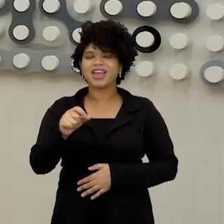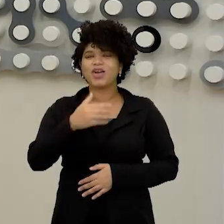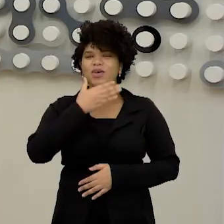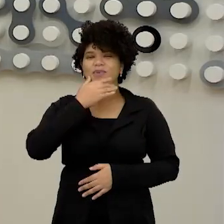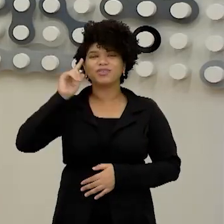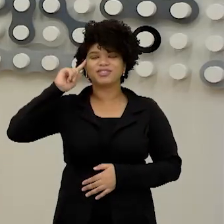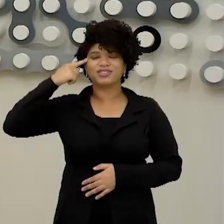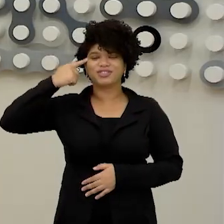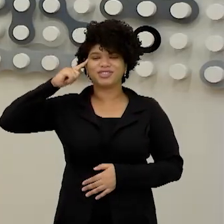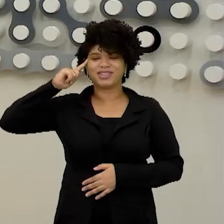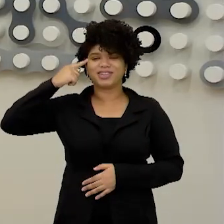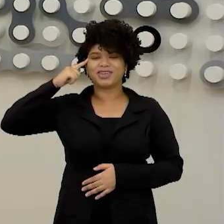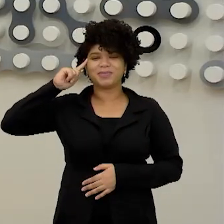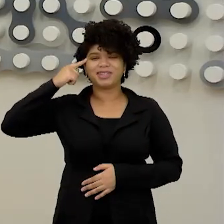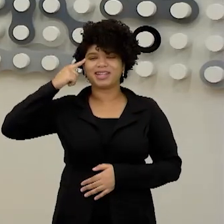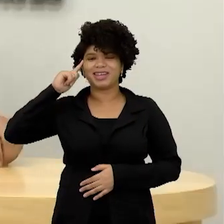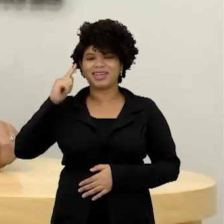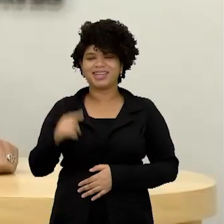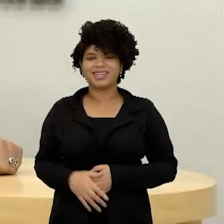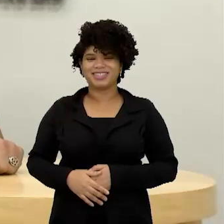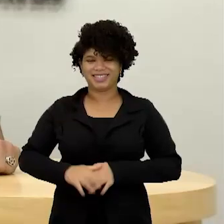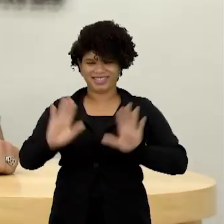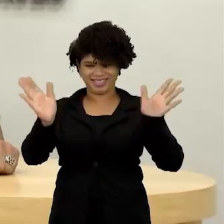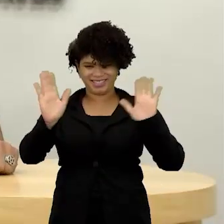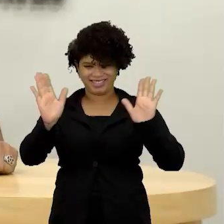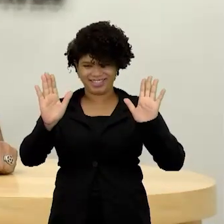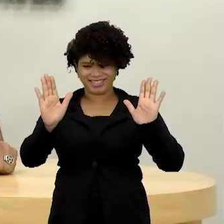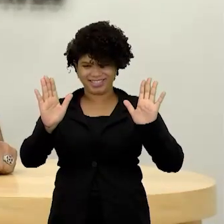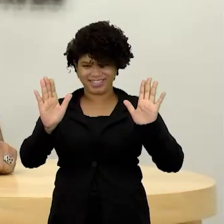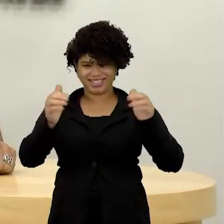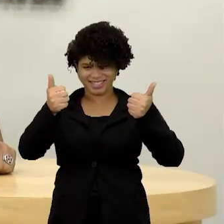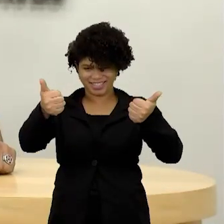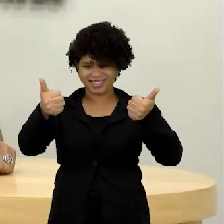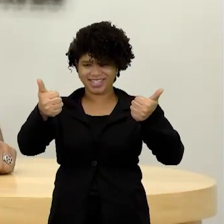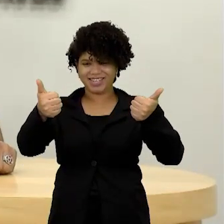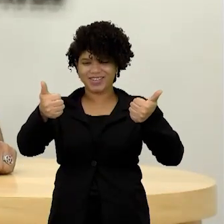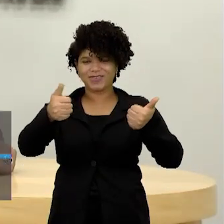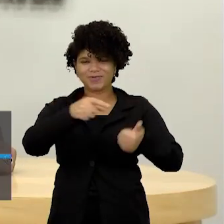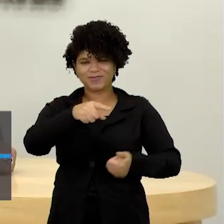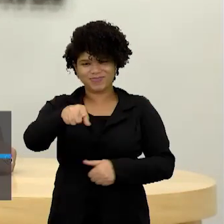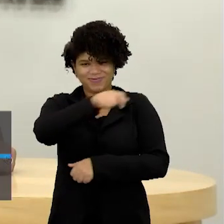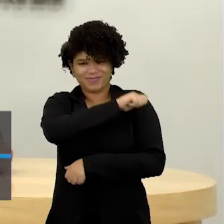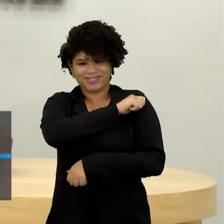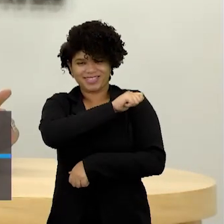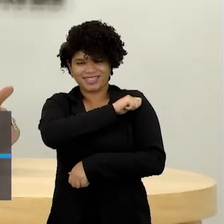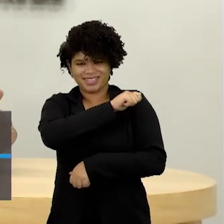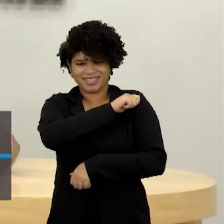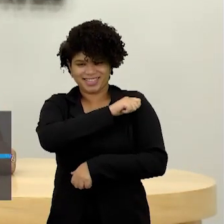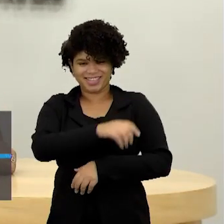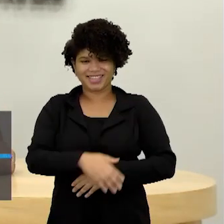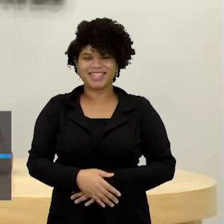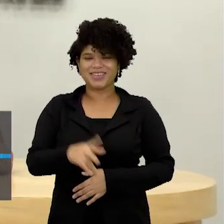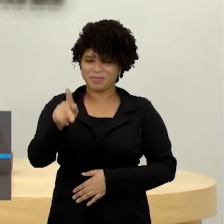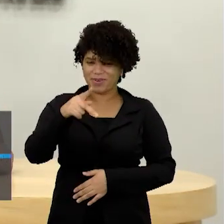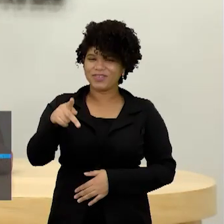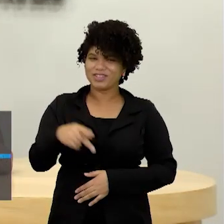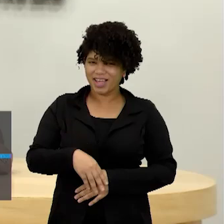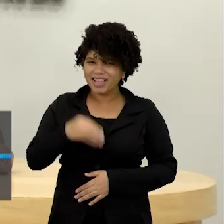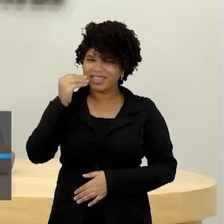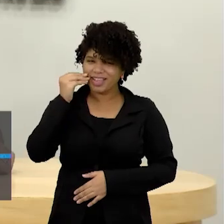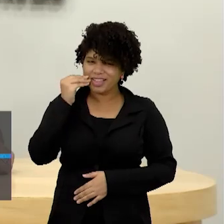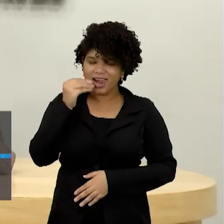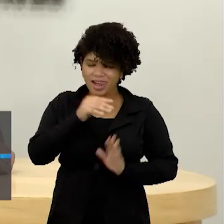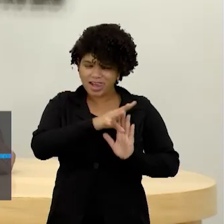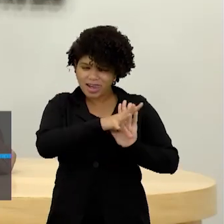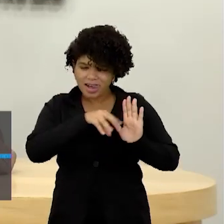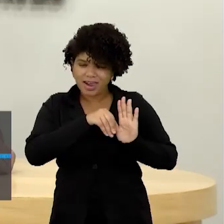Gibeleza, boa noite Gibeleza. Fala! Fala meus estudantes queridos, você viu o professor aí imitando